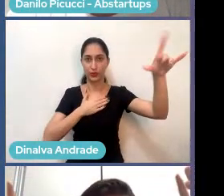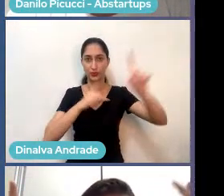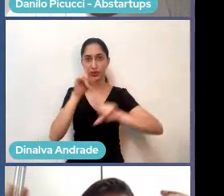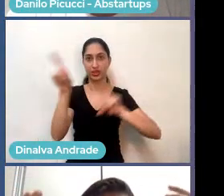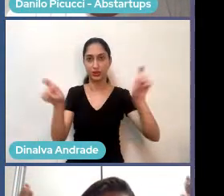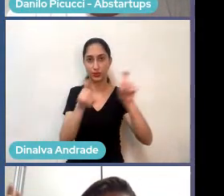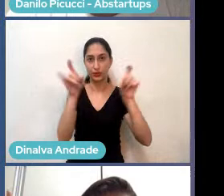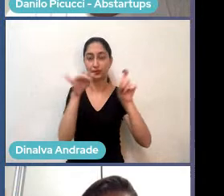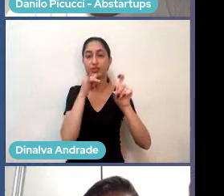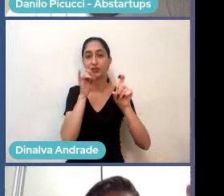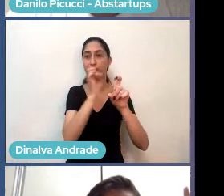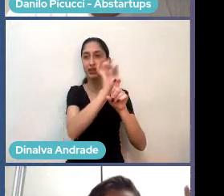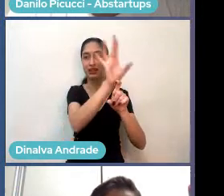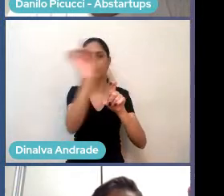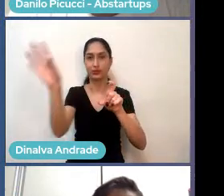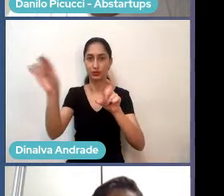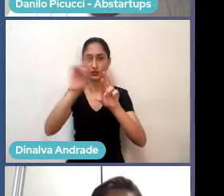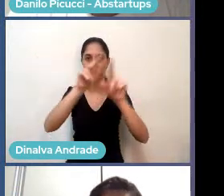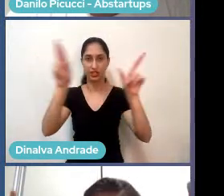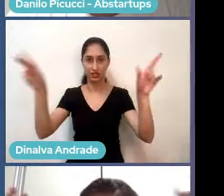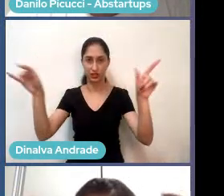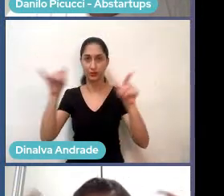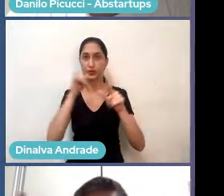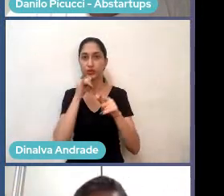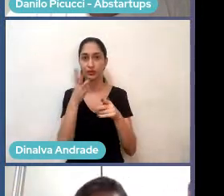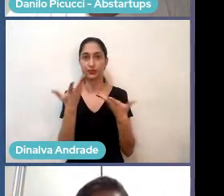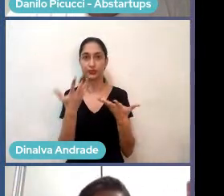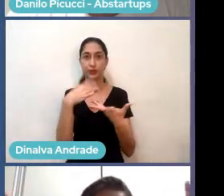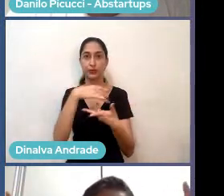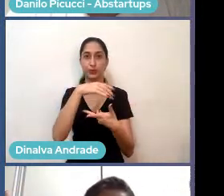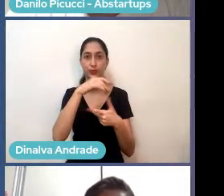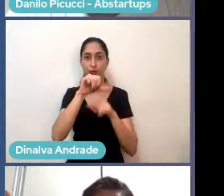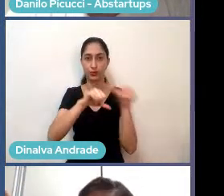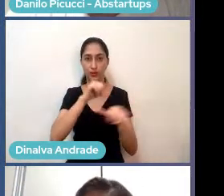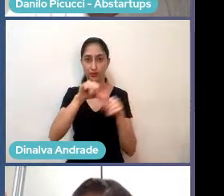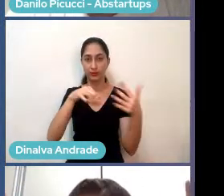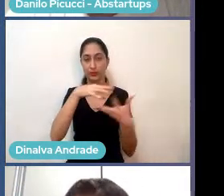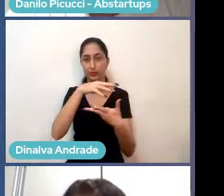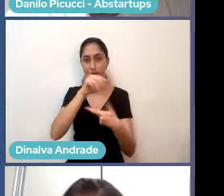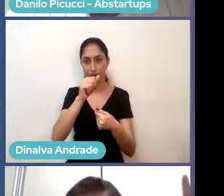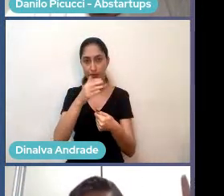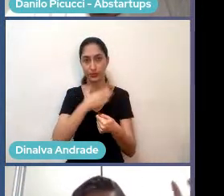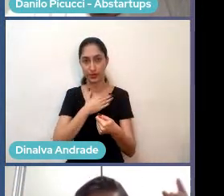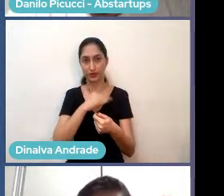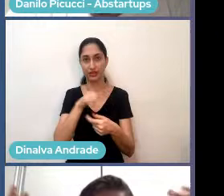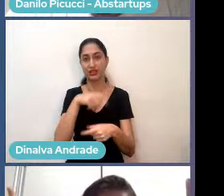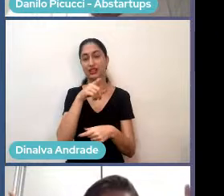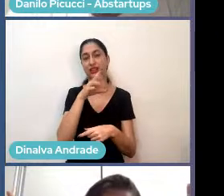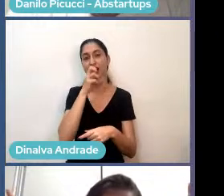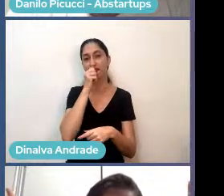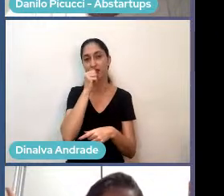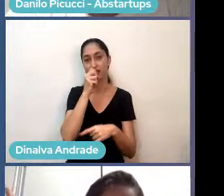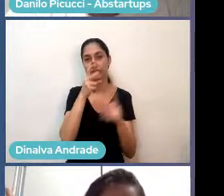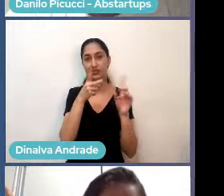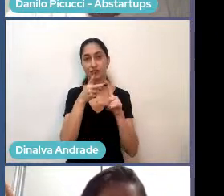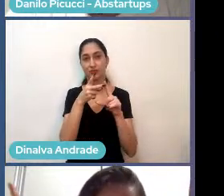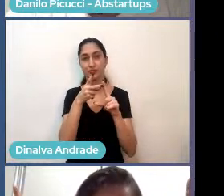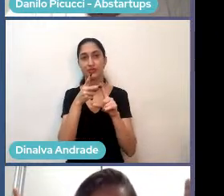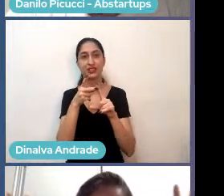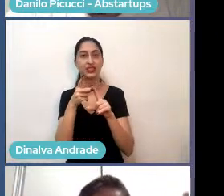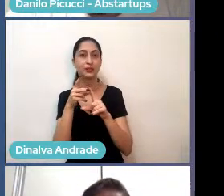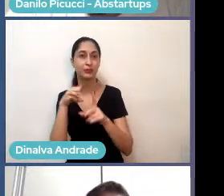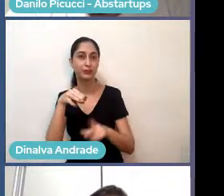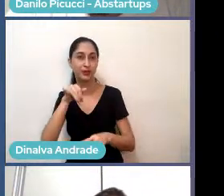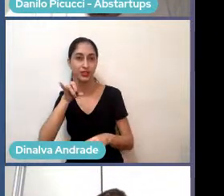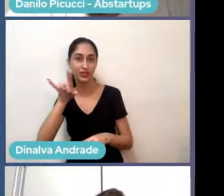diferente. Então, por exemplo, todos os post-its da Mundo Avermundo são laranjas, o post-it da Mides é azul e da SESP é